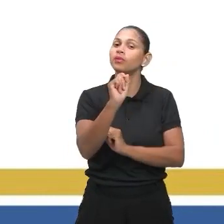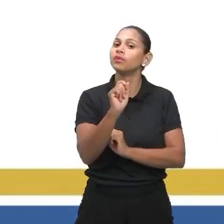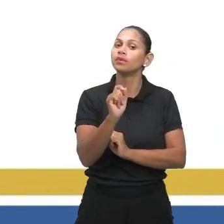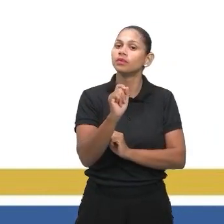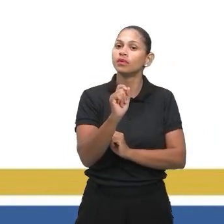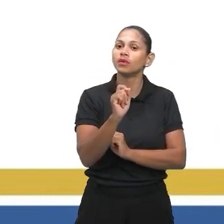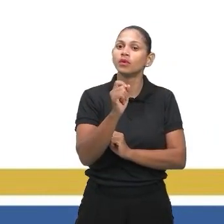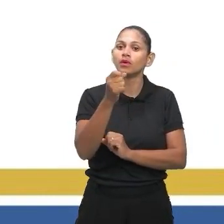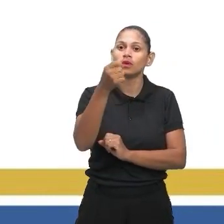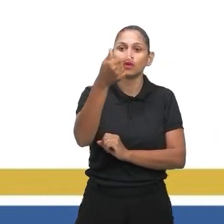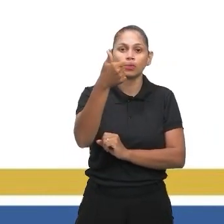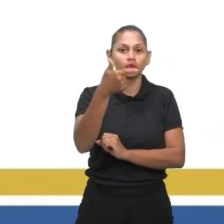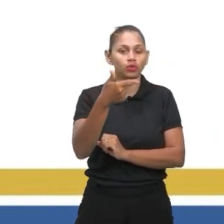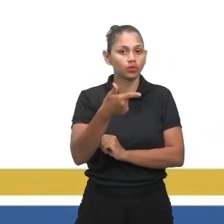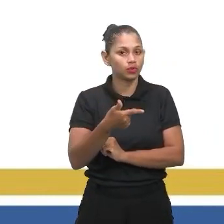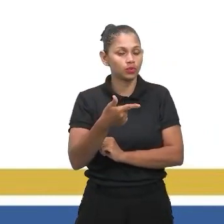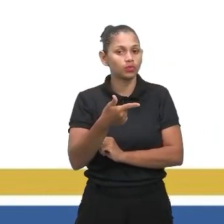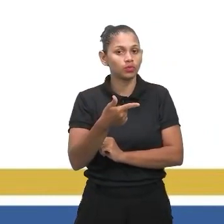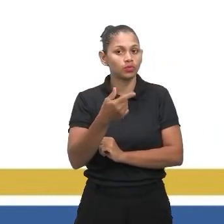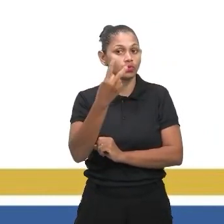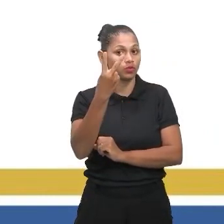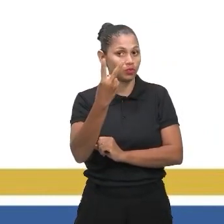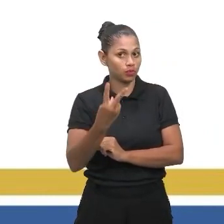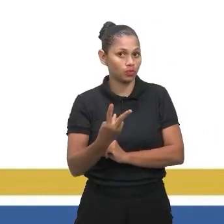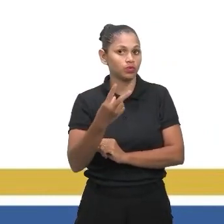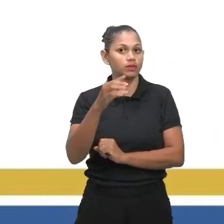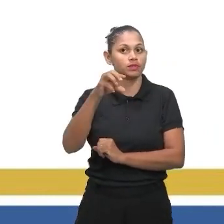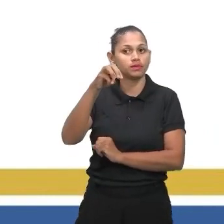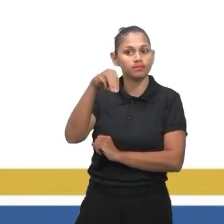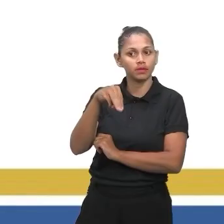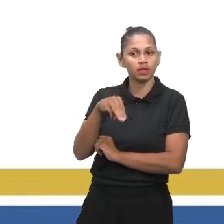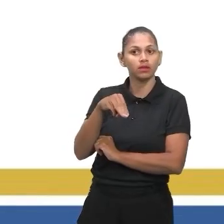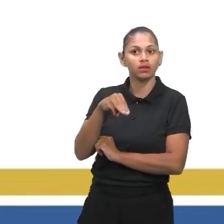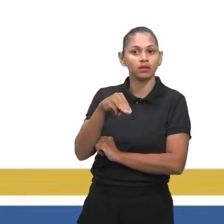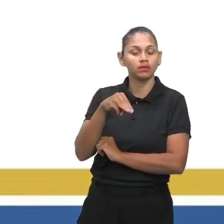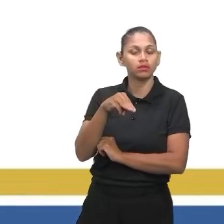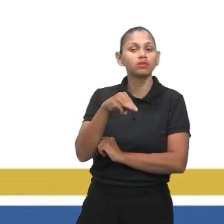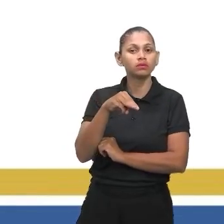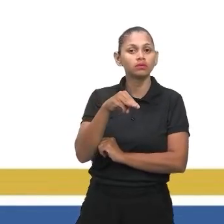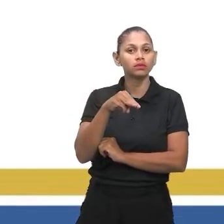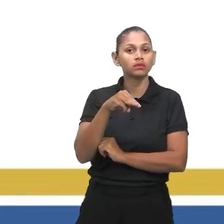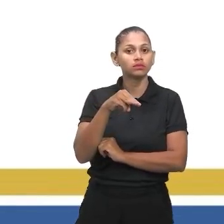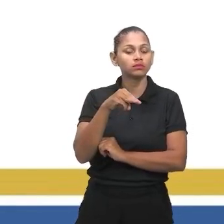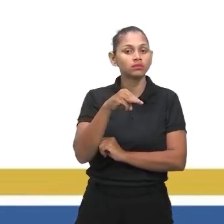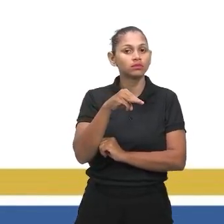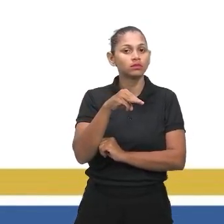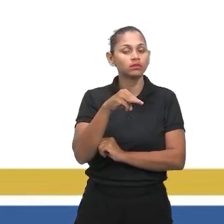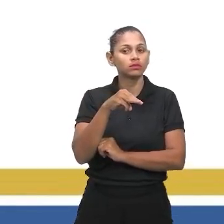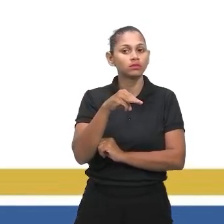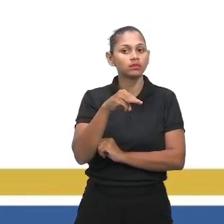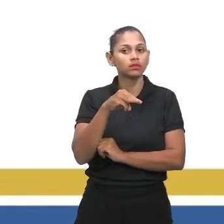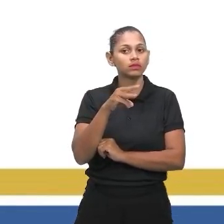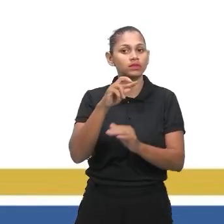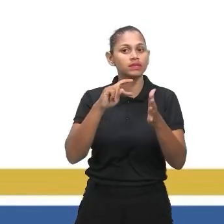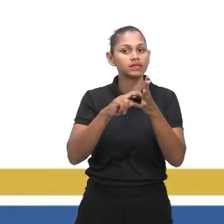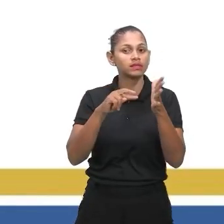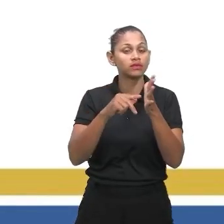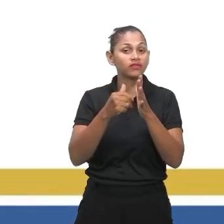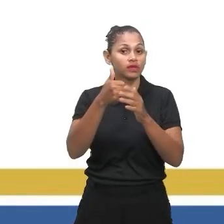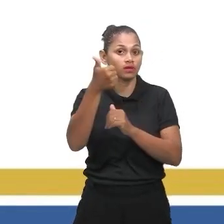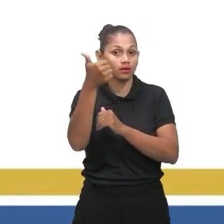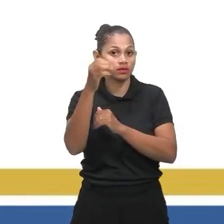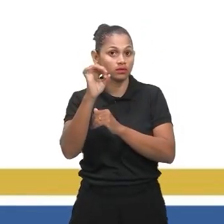2 metros equivale a 10%. Ah, professor, por que 2 metros? Por quê? Eu quero saber qual a